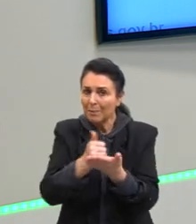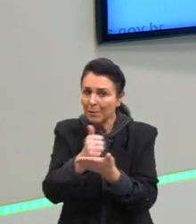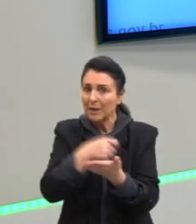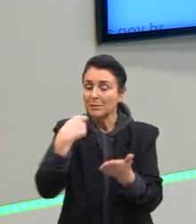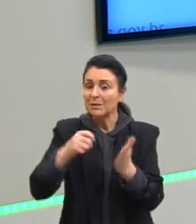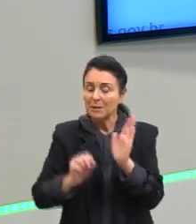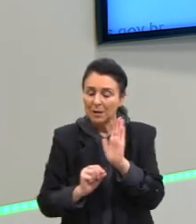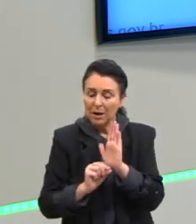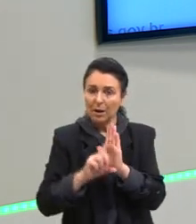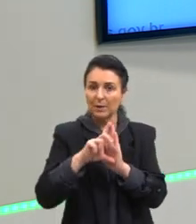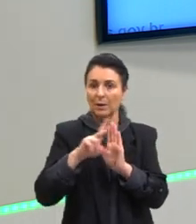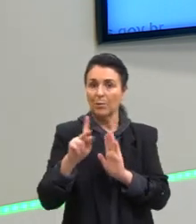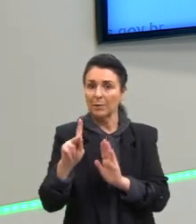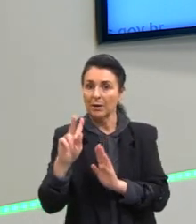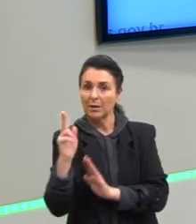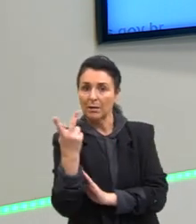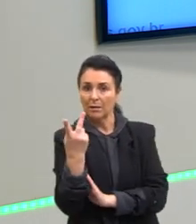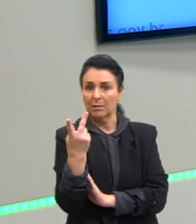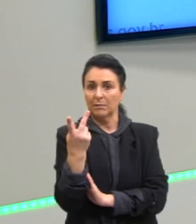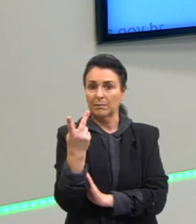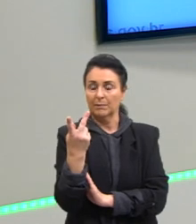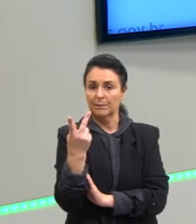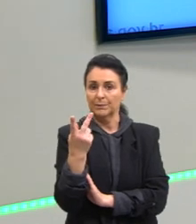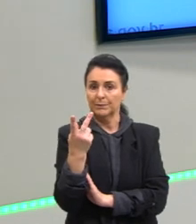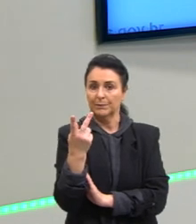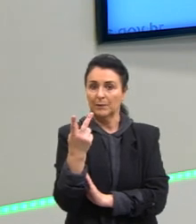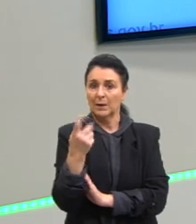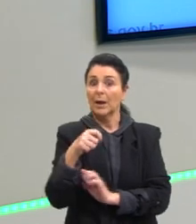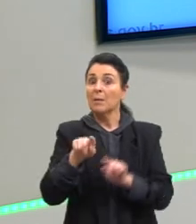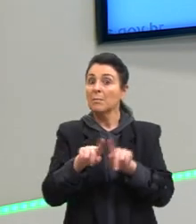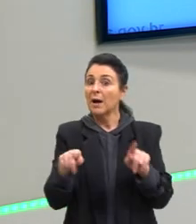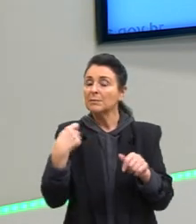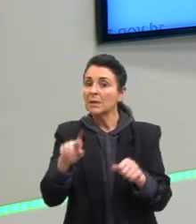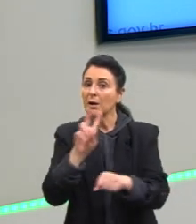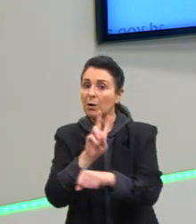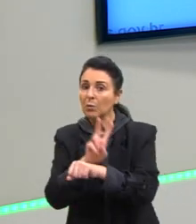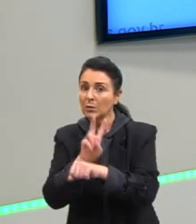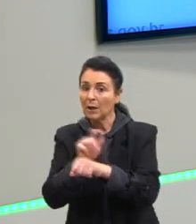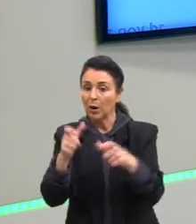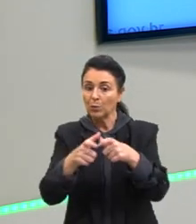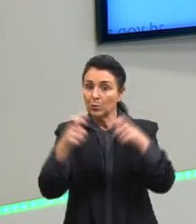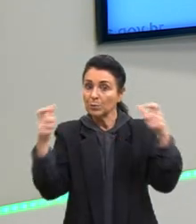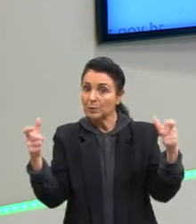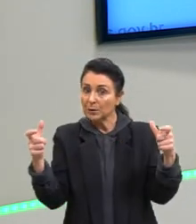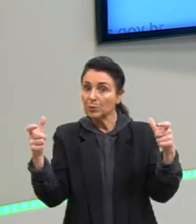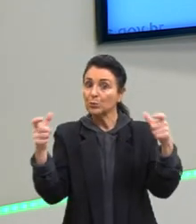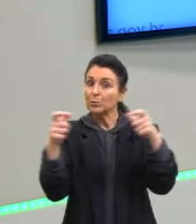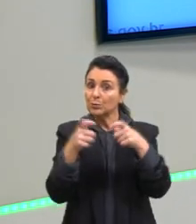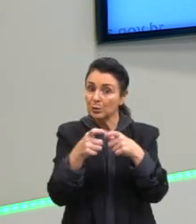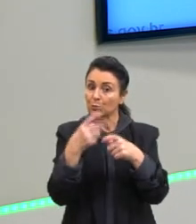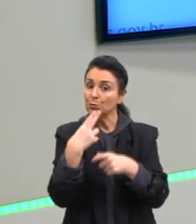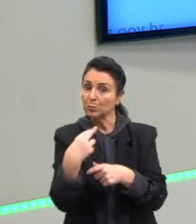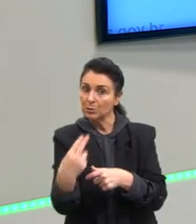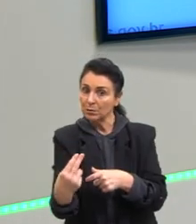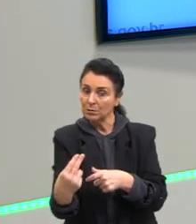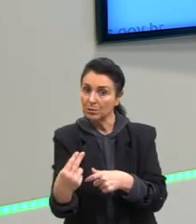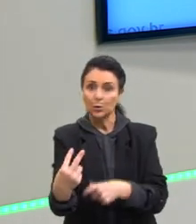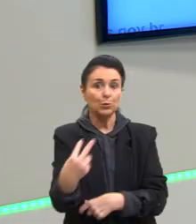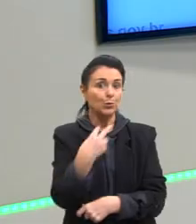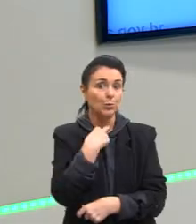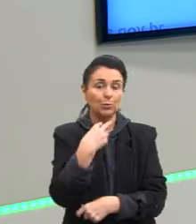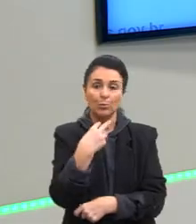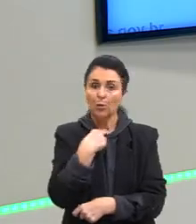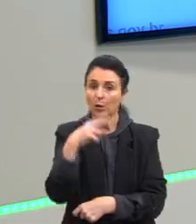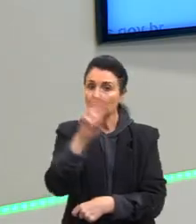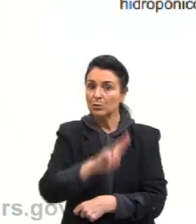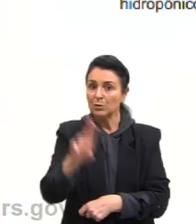esse pH e deixar ele mais alcalino. Mas eu tenho que levar em consideração os macros e os micronutrientes e eu não posso utilizar